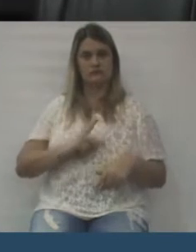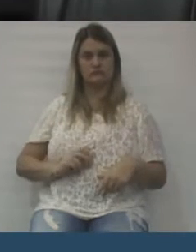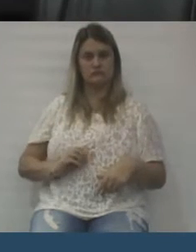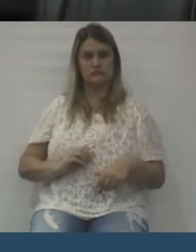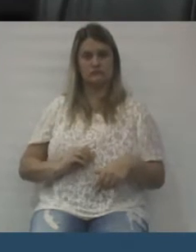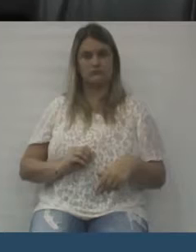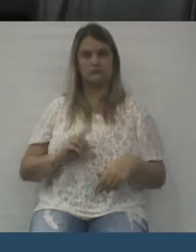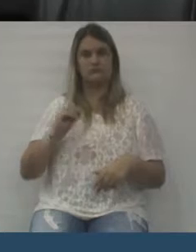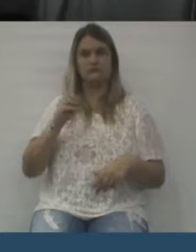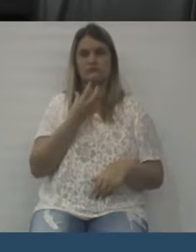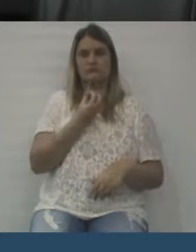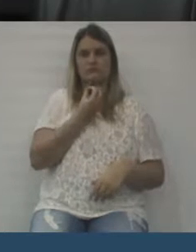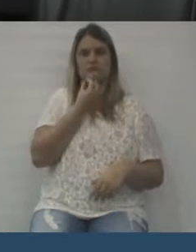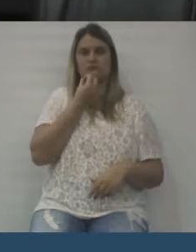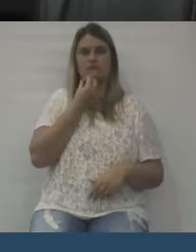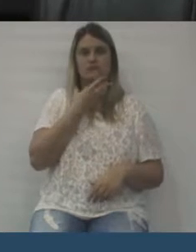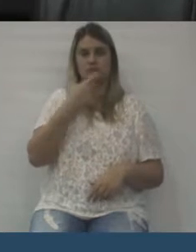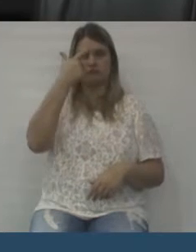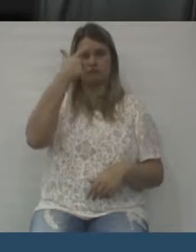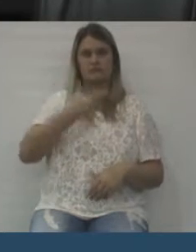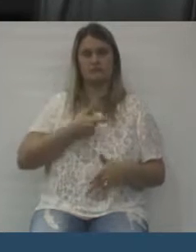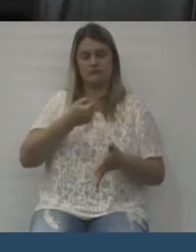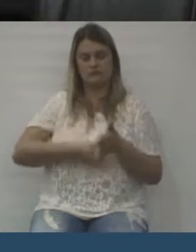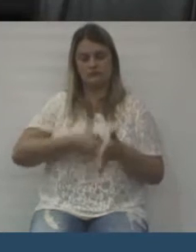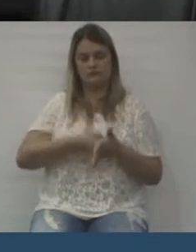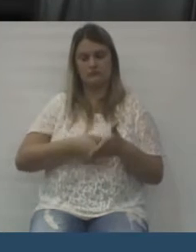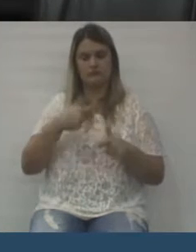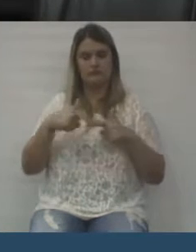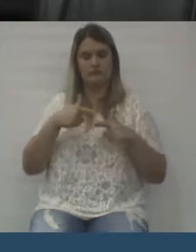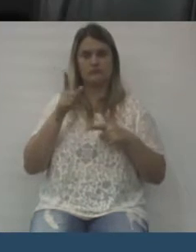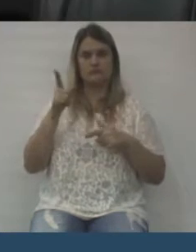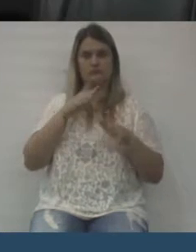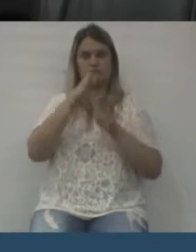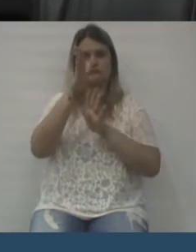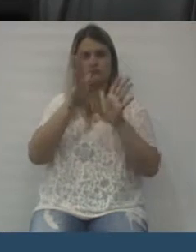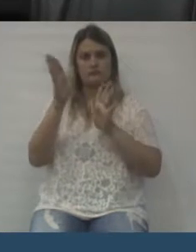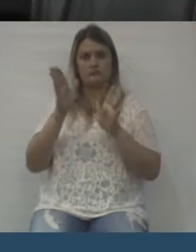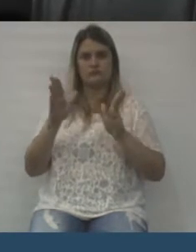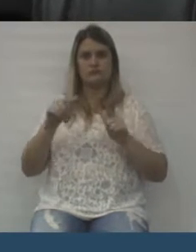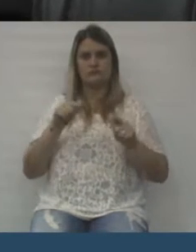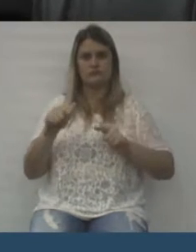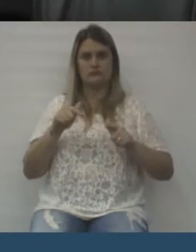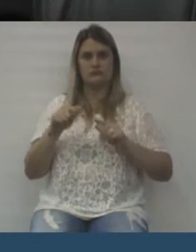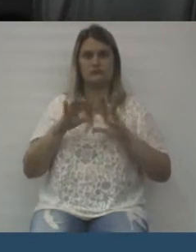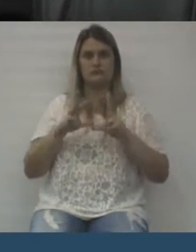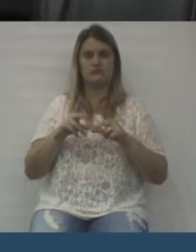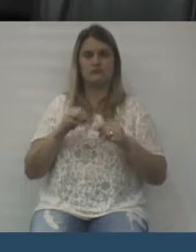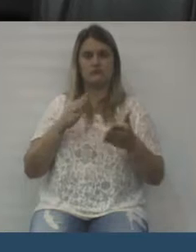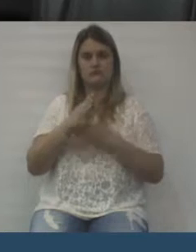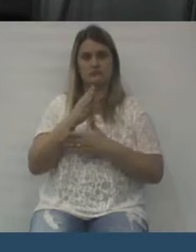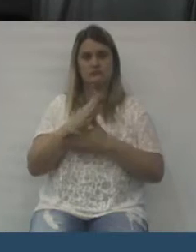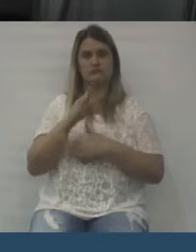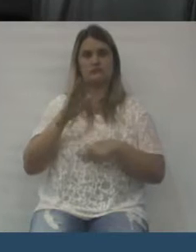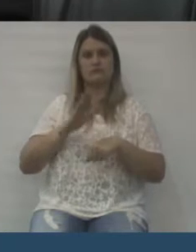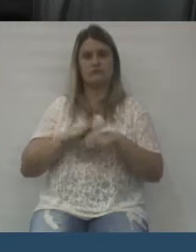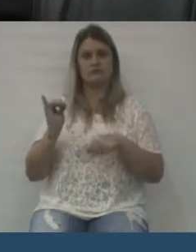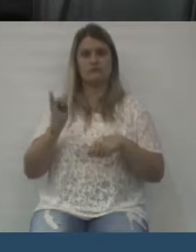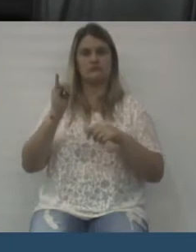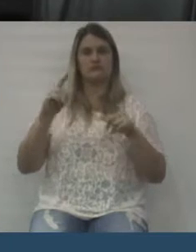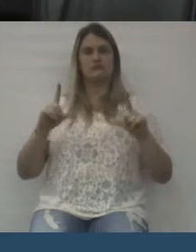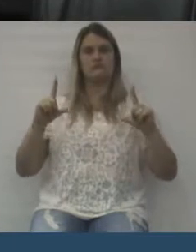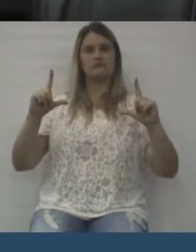foi com excelência, pois por todas as áreas que você passou, por todas as partes que você passou, você se